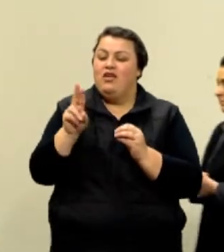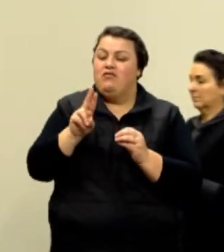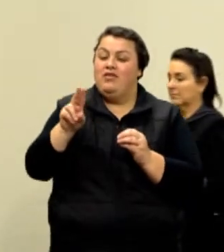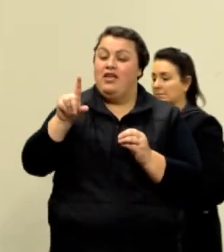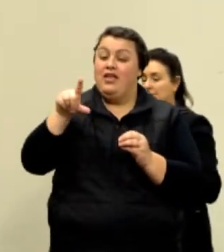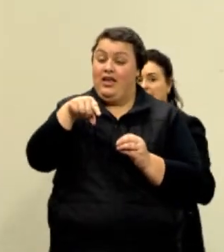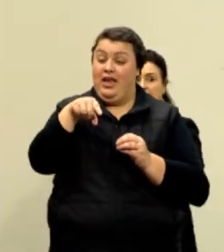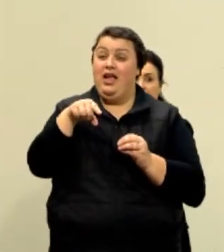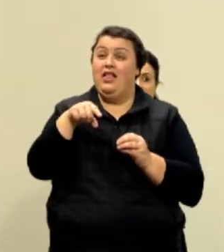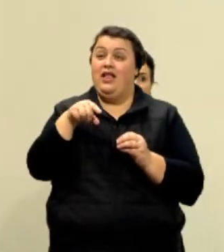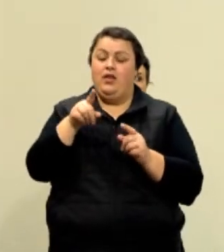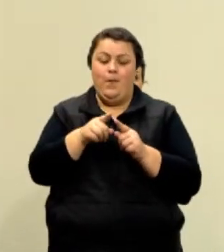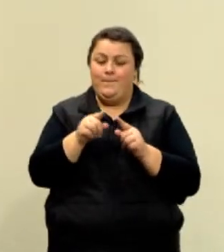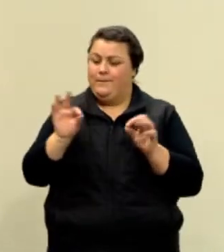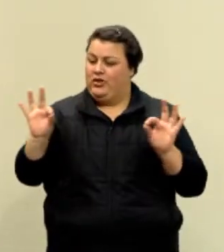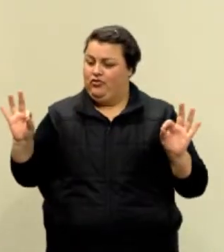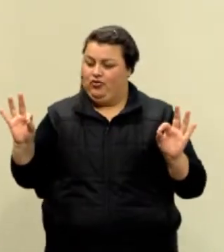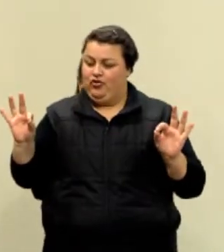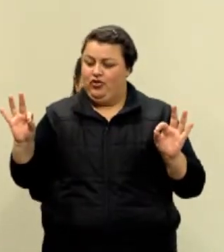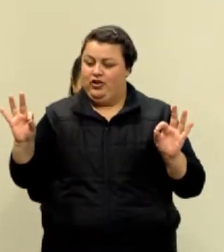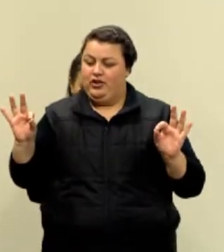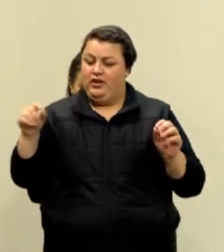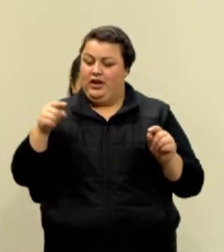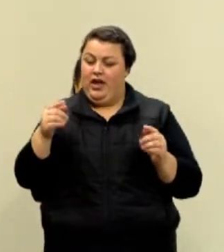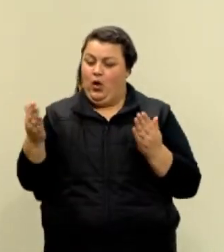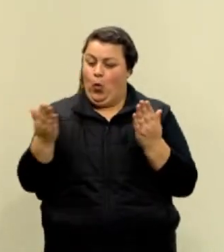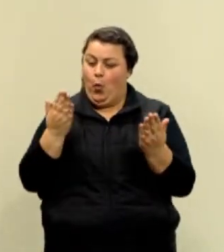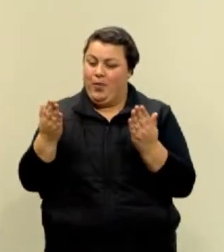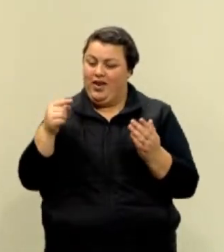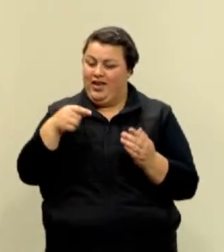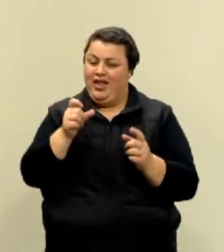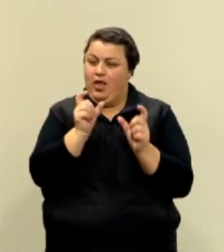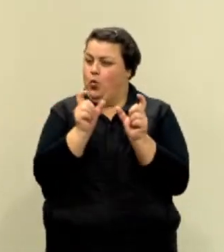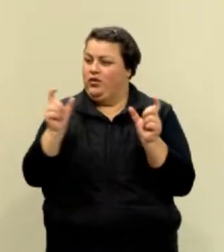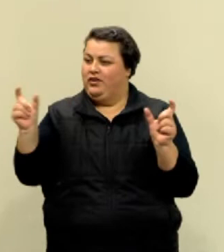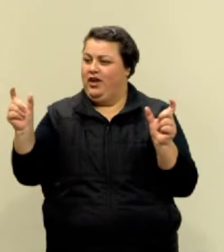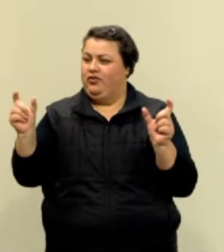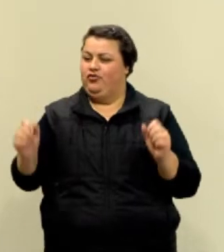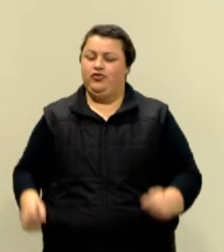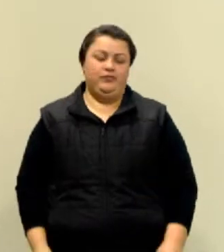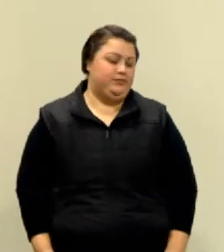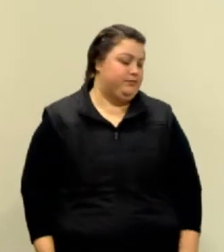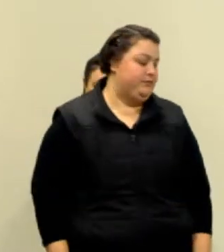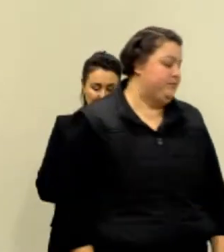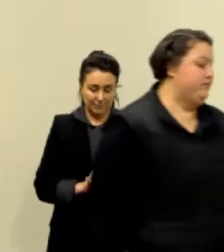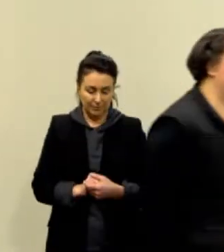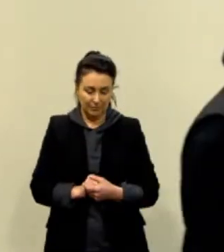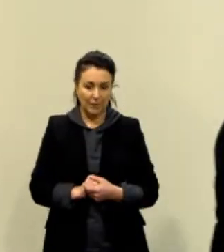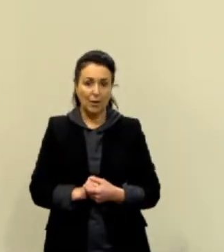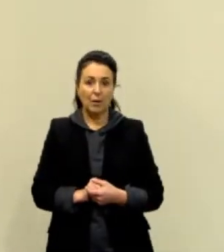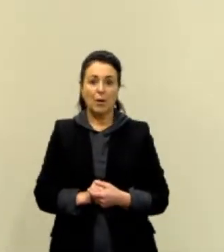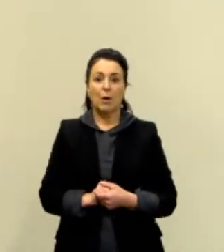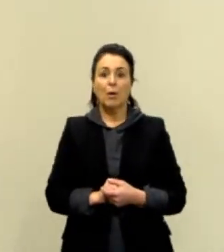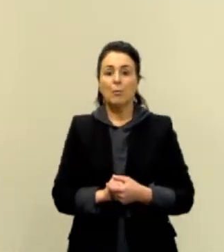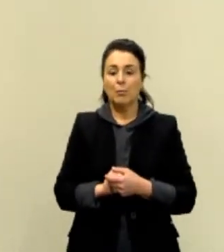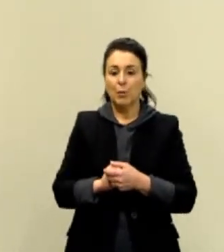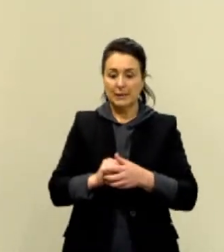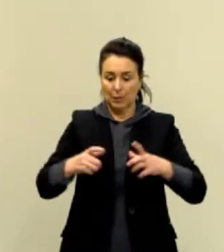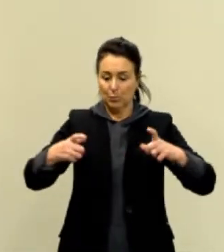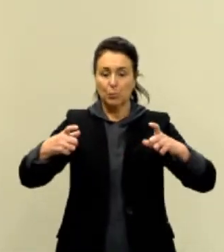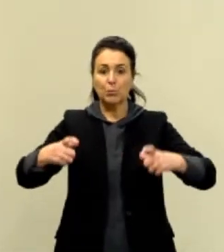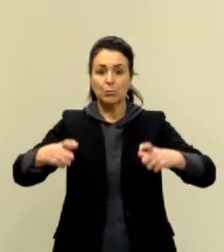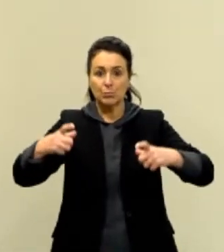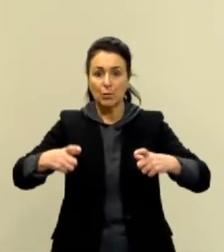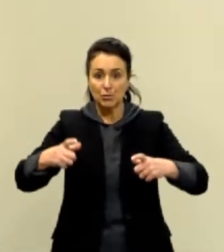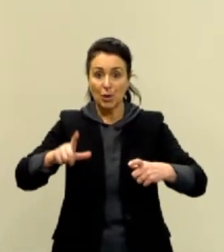Medir é comparar com a unidade? Exatamente. Quando tu diz um botijão de gás tem 13 quilogramas,